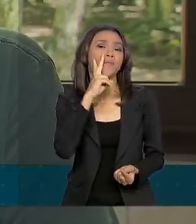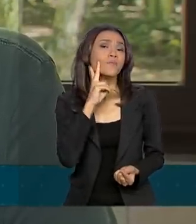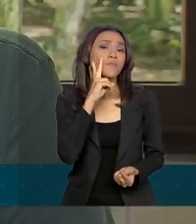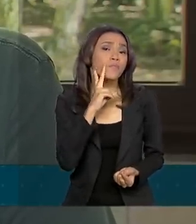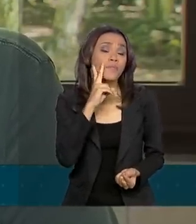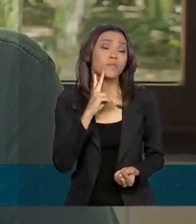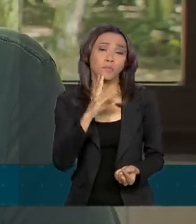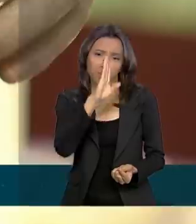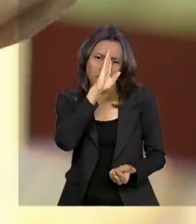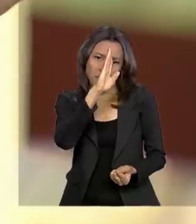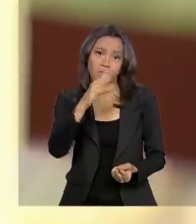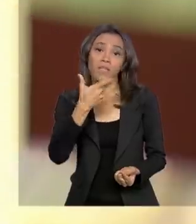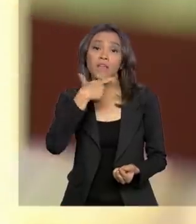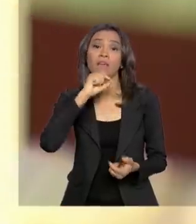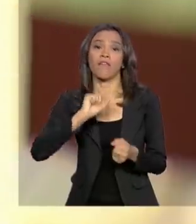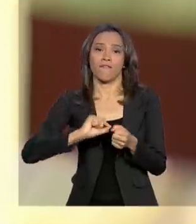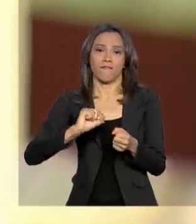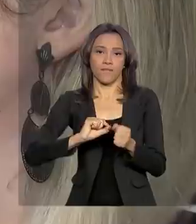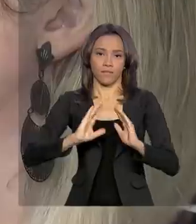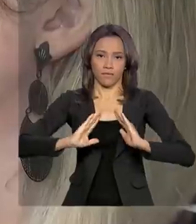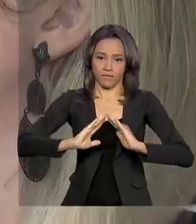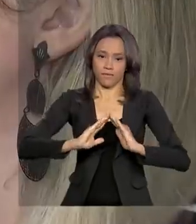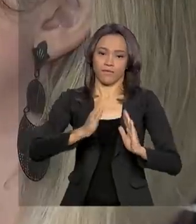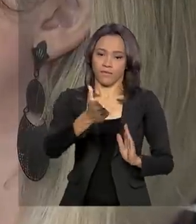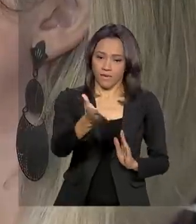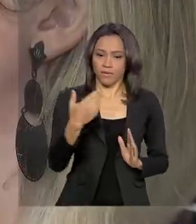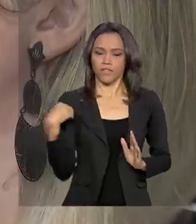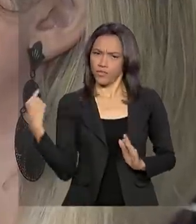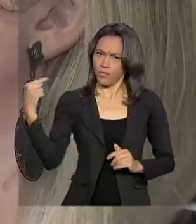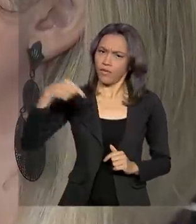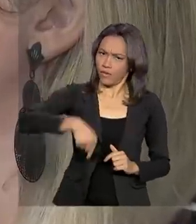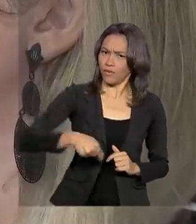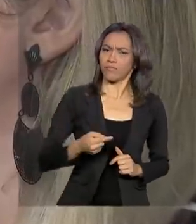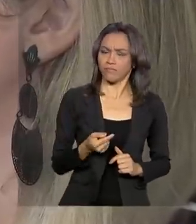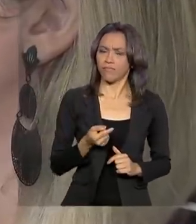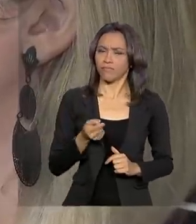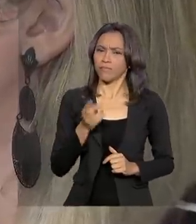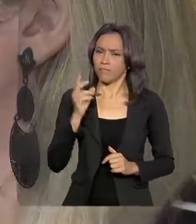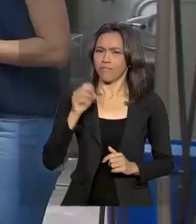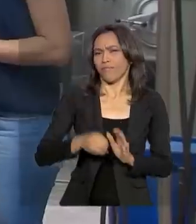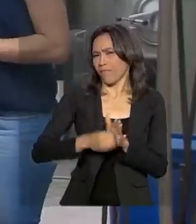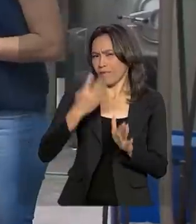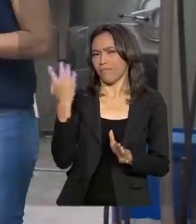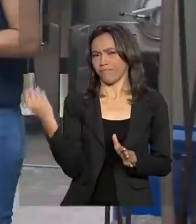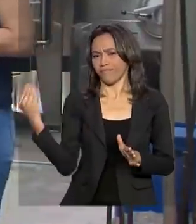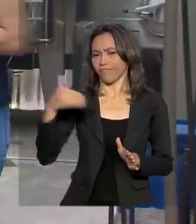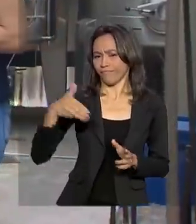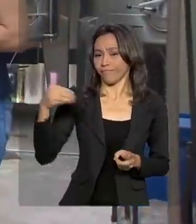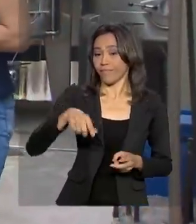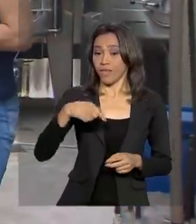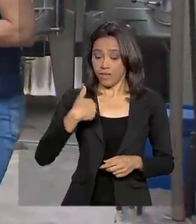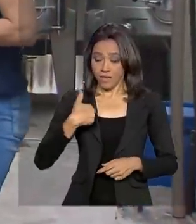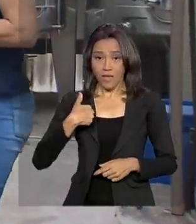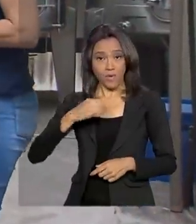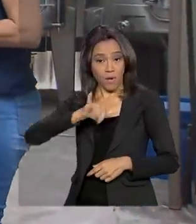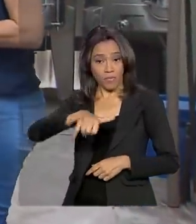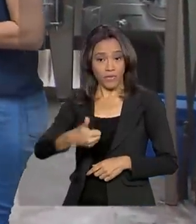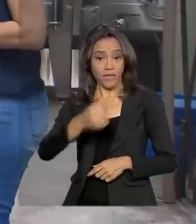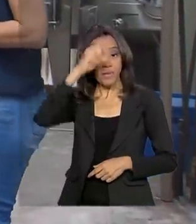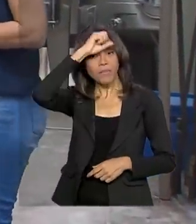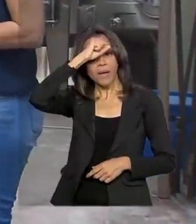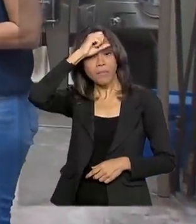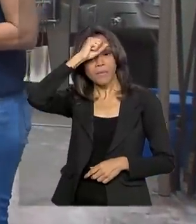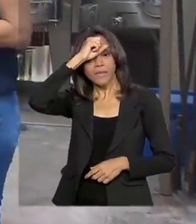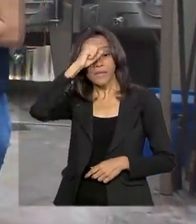mais caseiras, que são excelentes. A gente vem agora, sim, mais vezes. E eu aproveitei para aprender um pouco